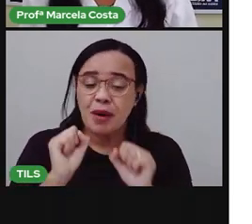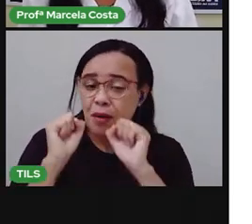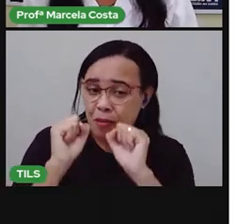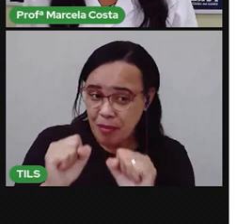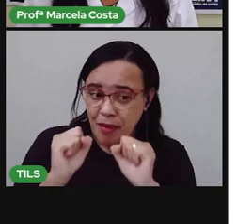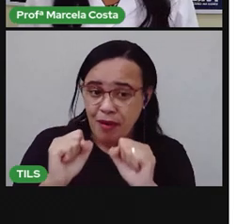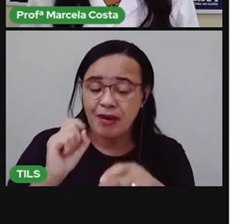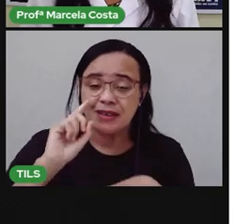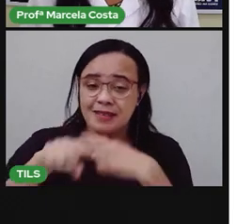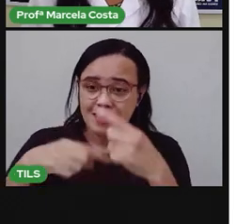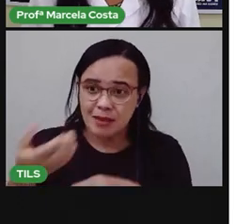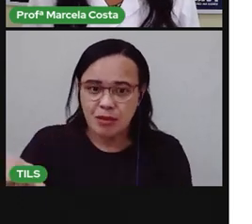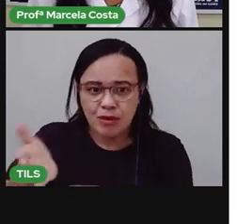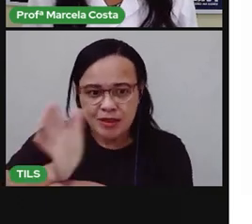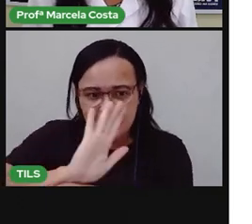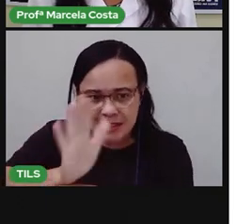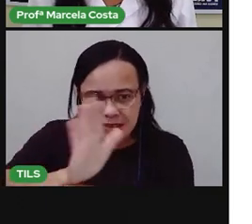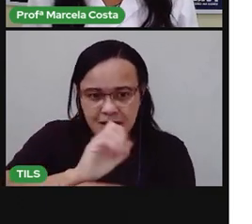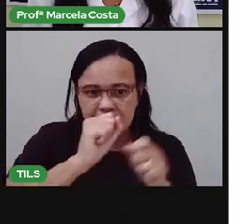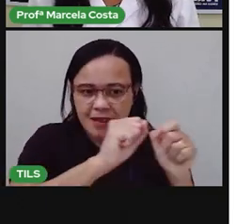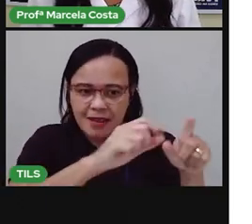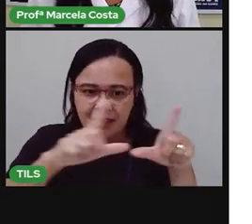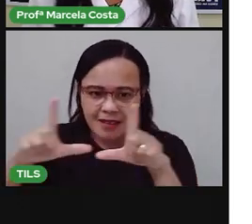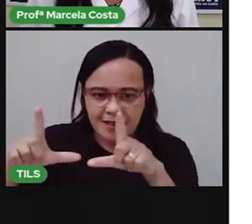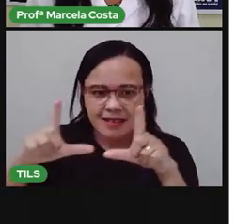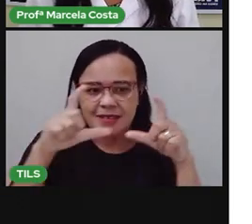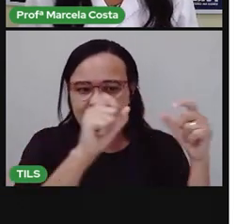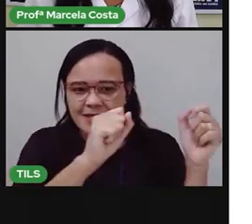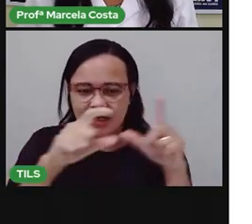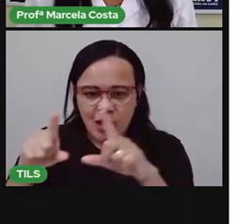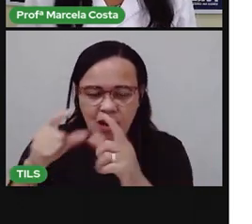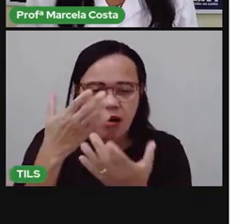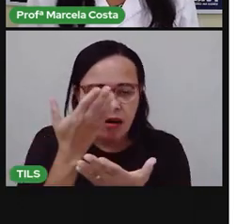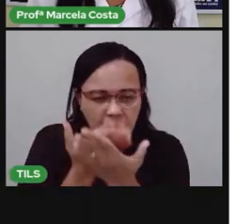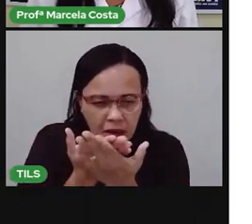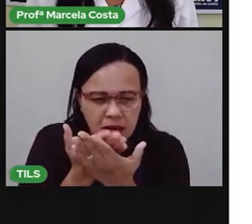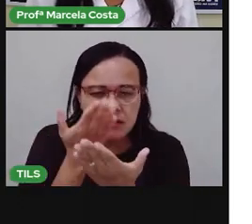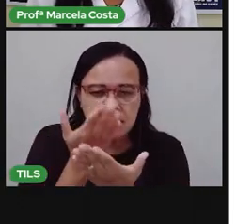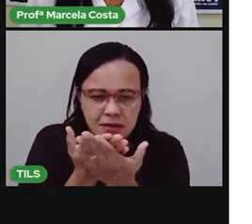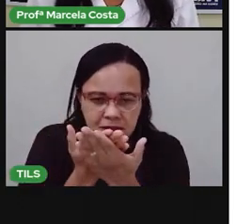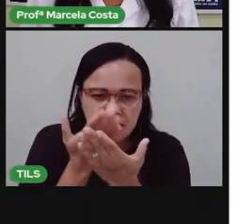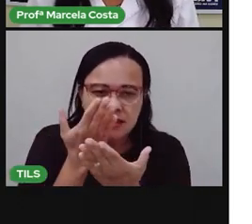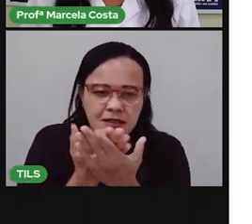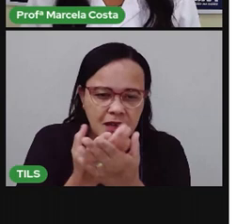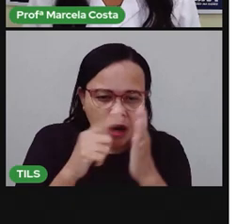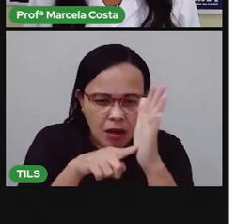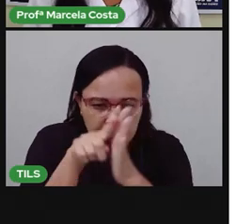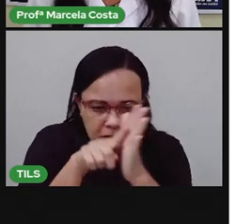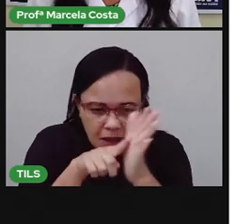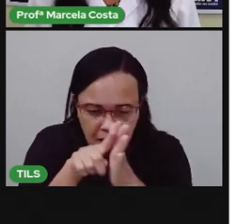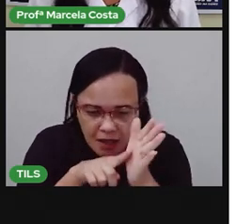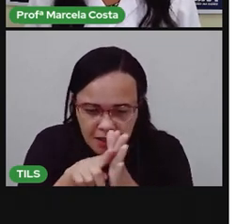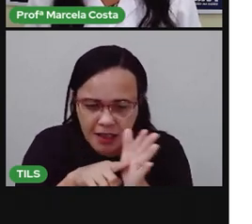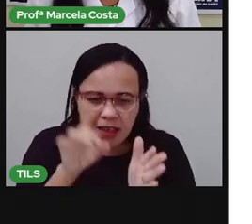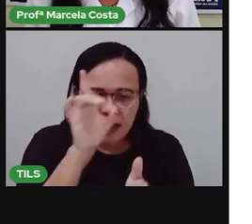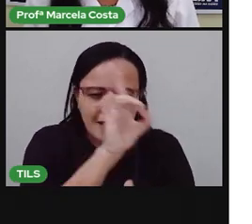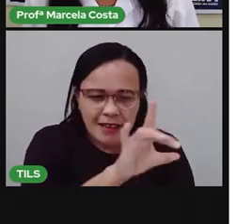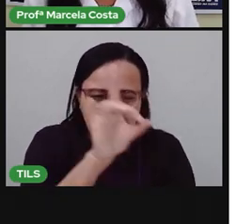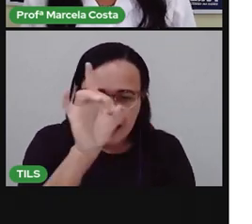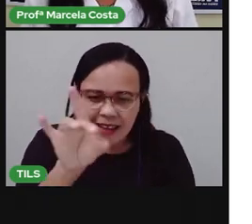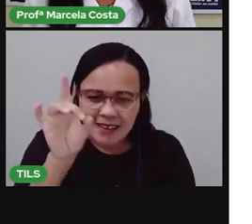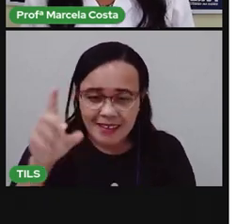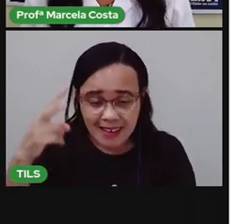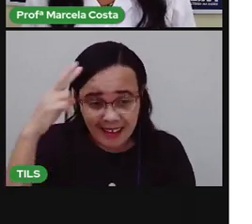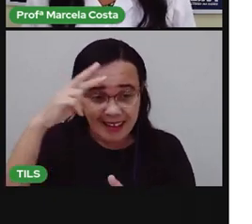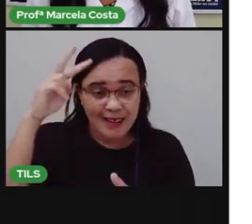essa aula novamente, voltar para esse momento da aula e ir fazendo análise do produto, vendo as informações